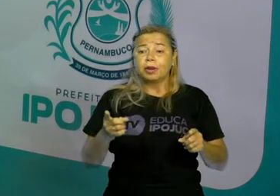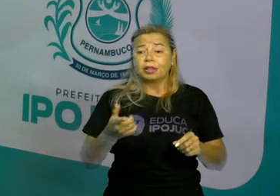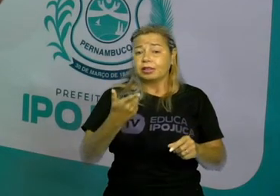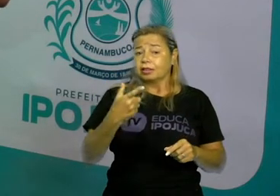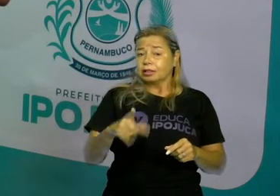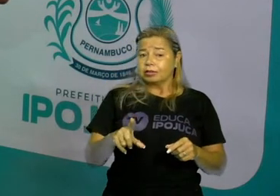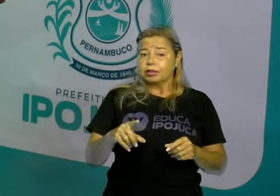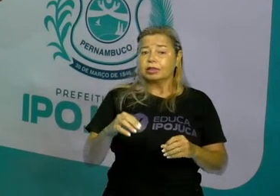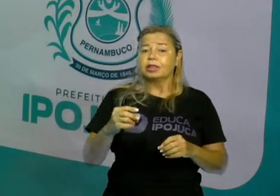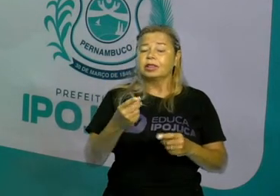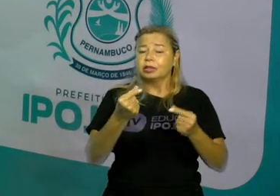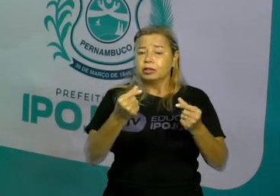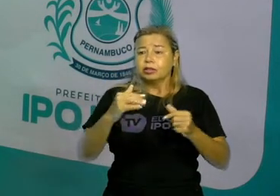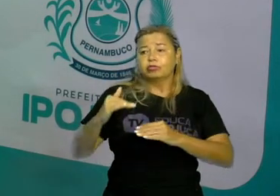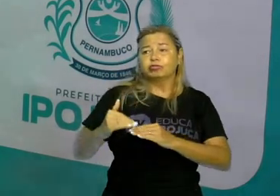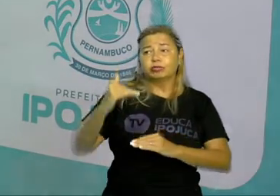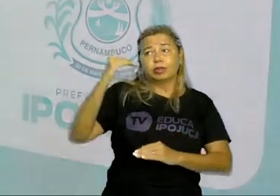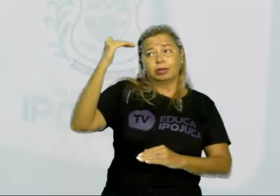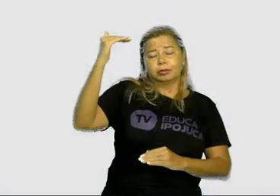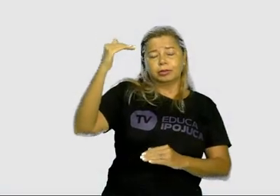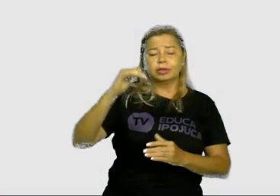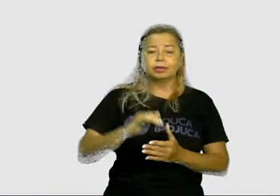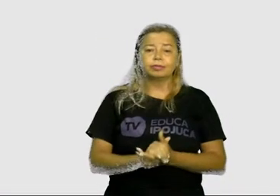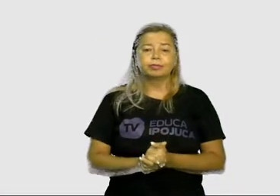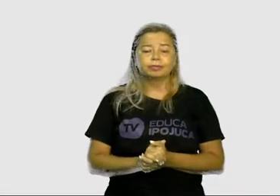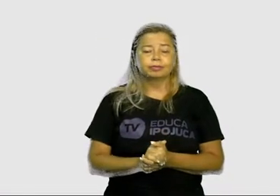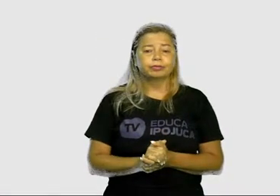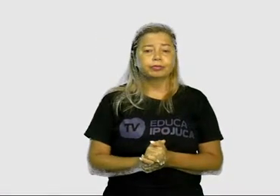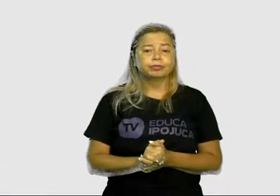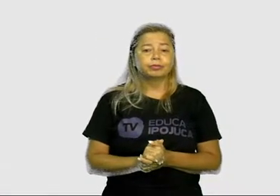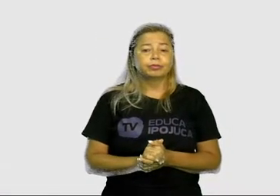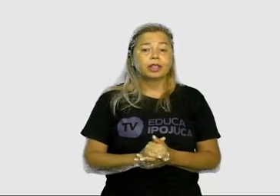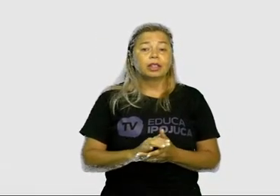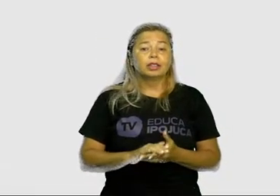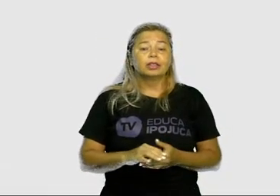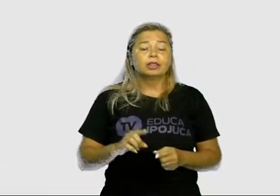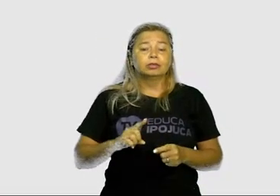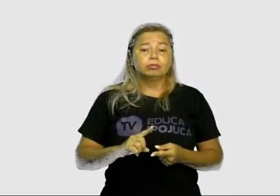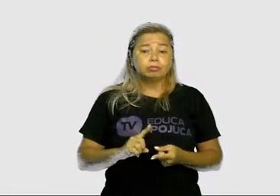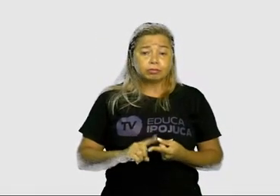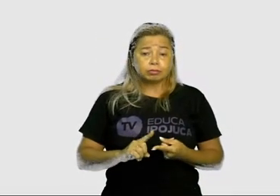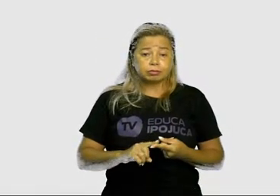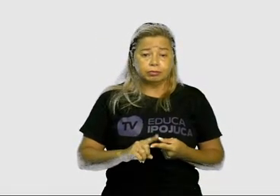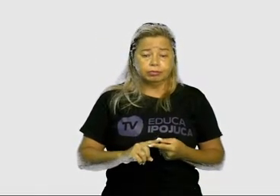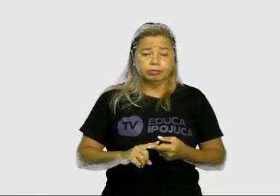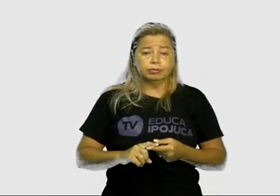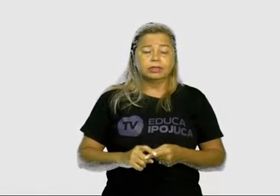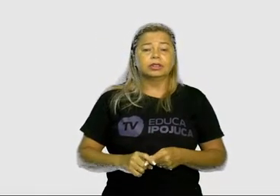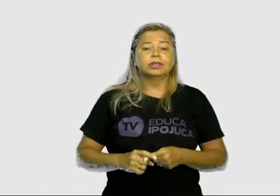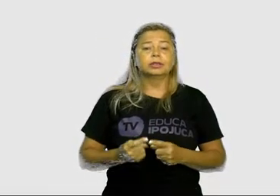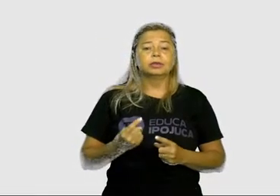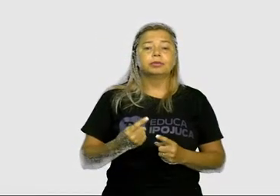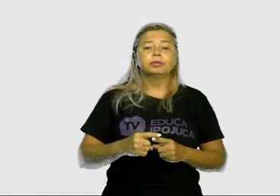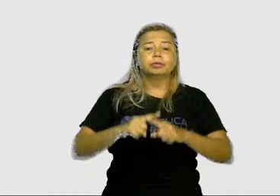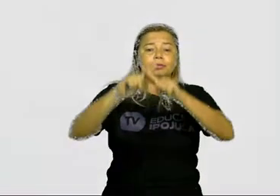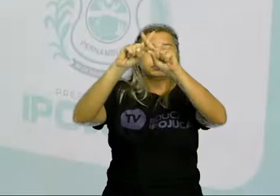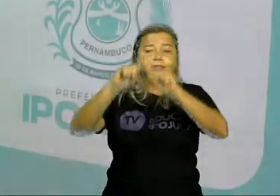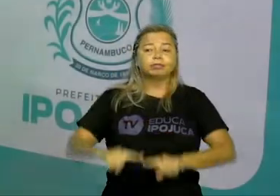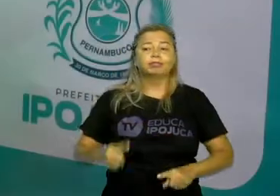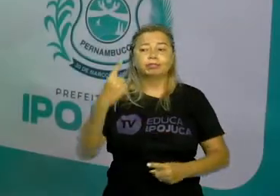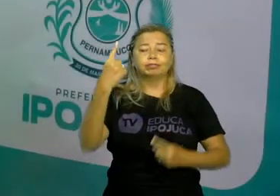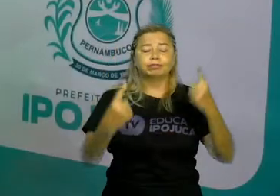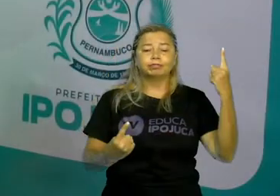Essa é a lei da oferta e da procura. A concorrência. Isso aqui significa dizer que